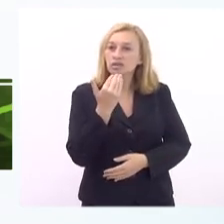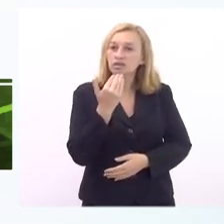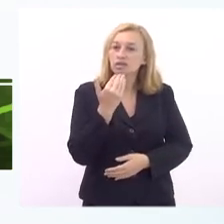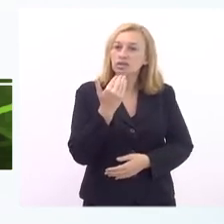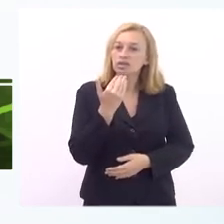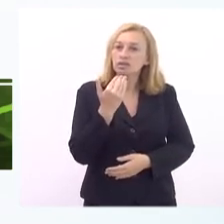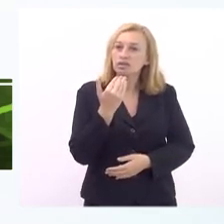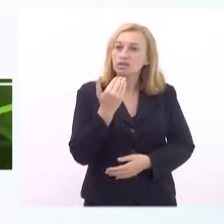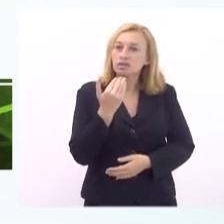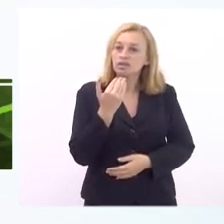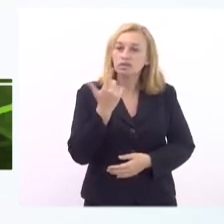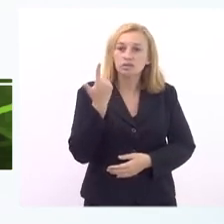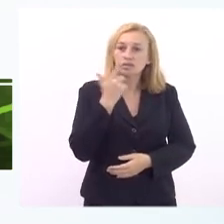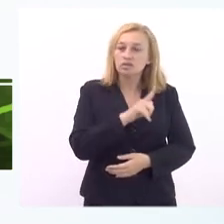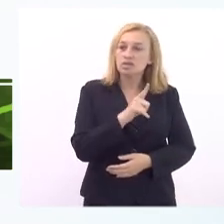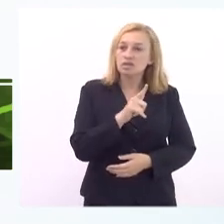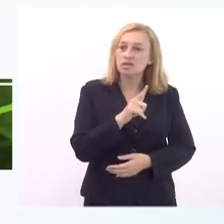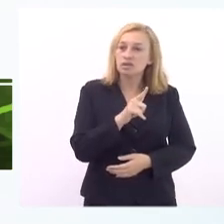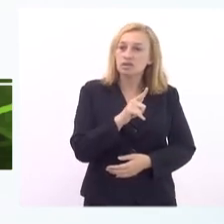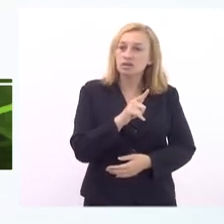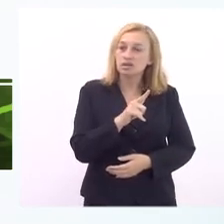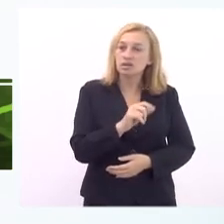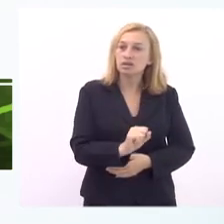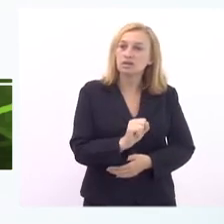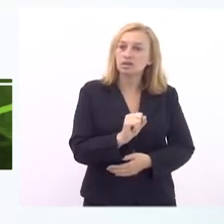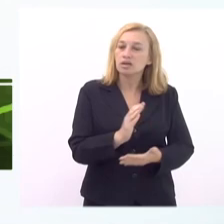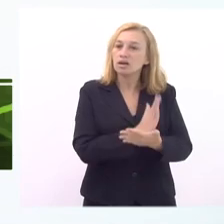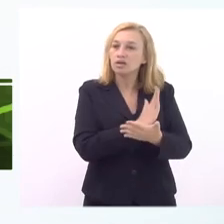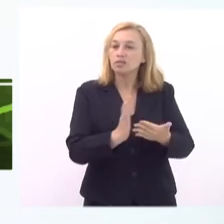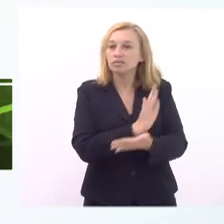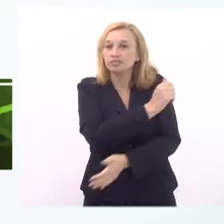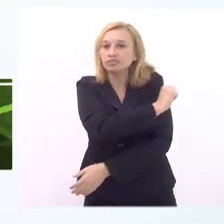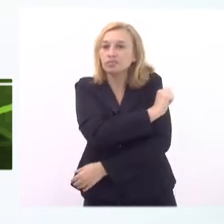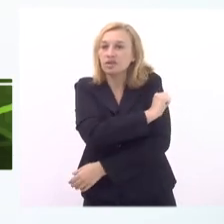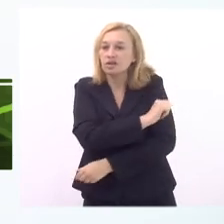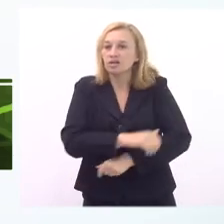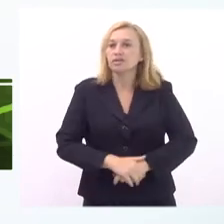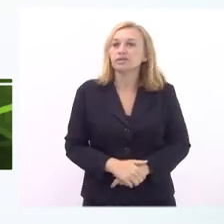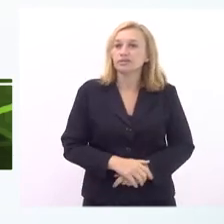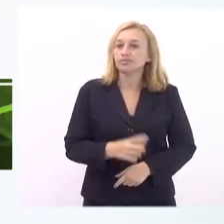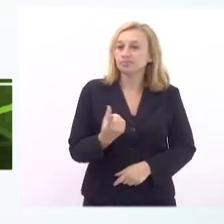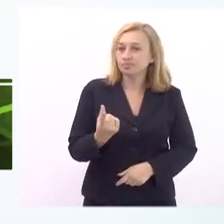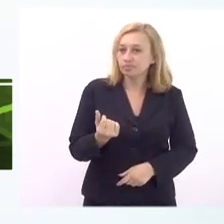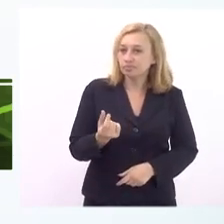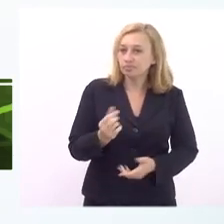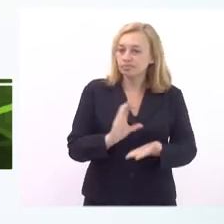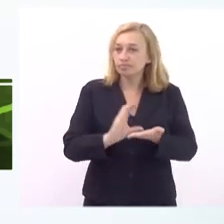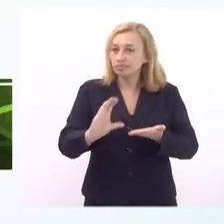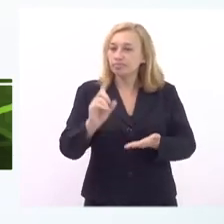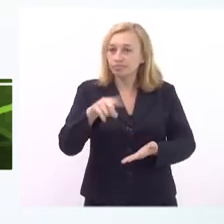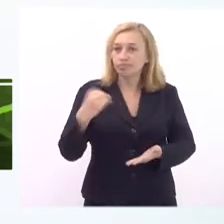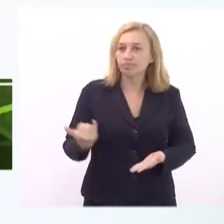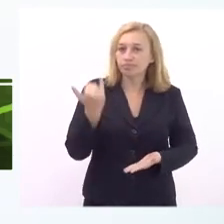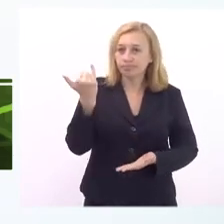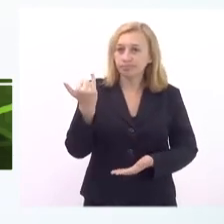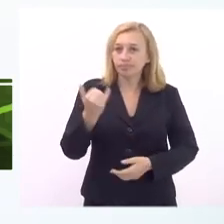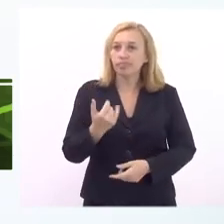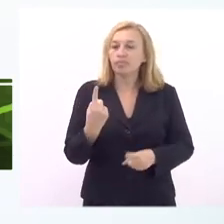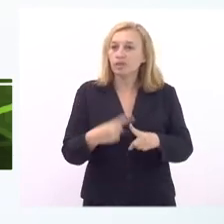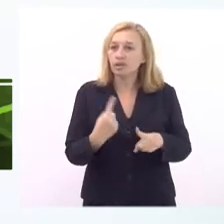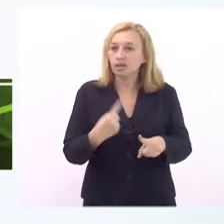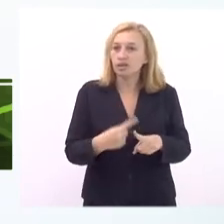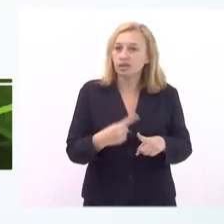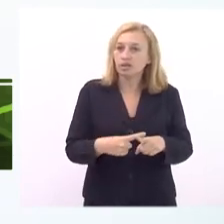para poder conseguir cobrir o conjunto dos estudantes então essa questão do valor per capita é muito importante porque